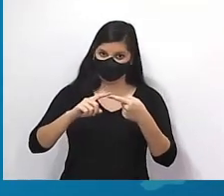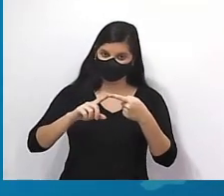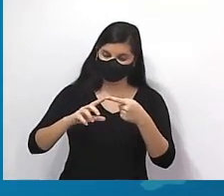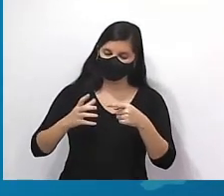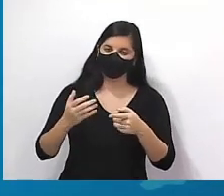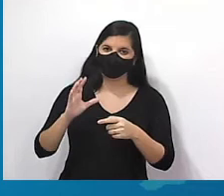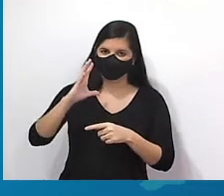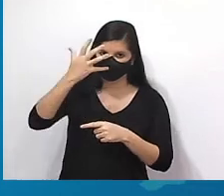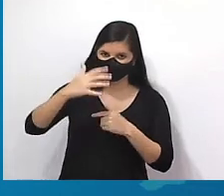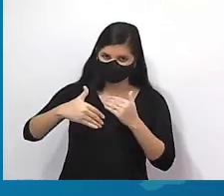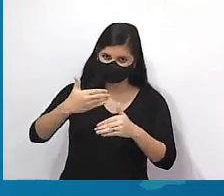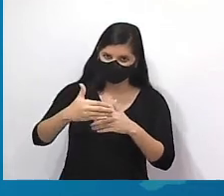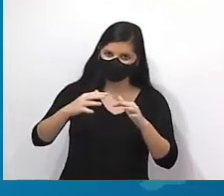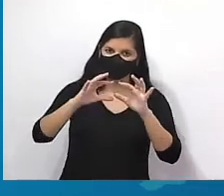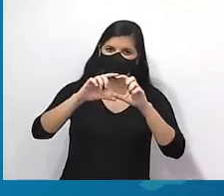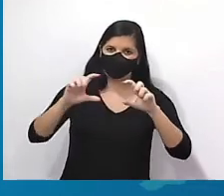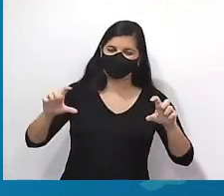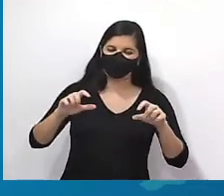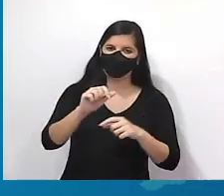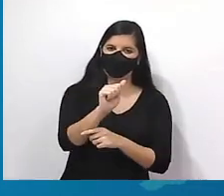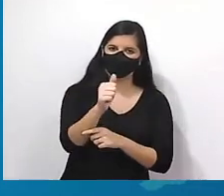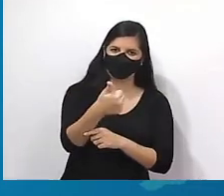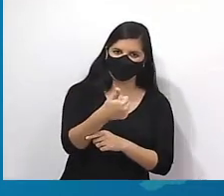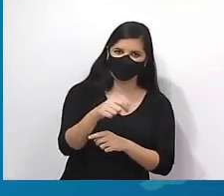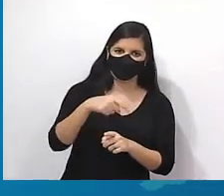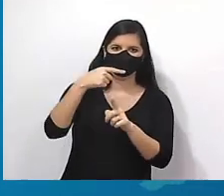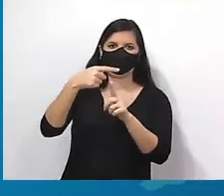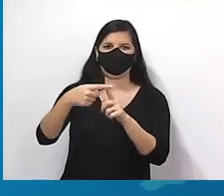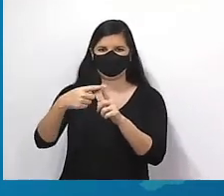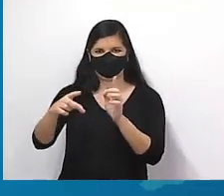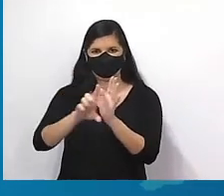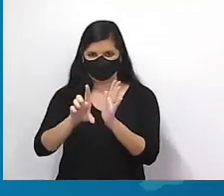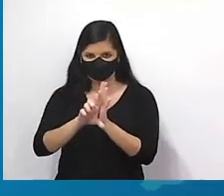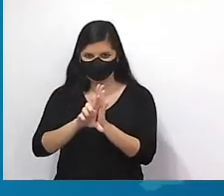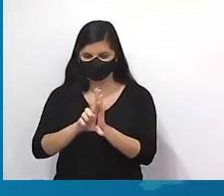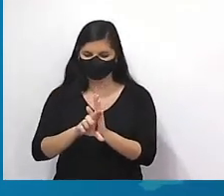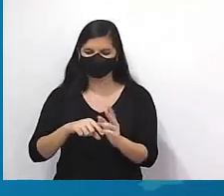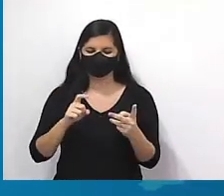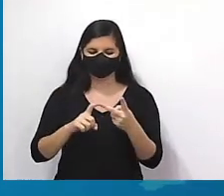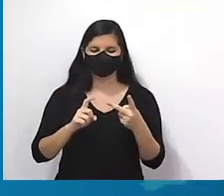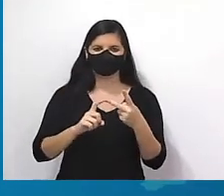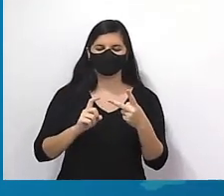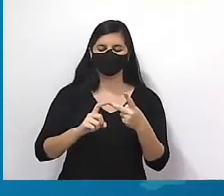recorrência em que eu preciso A1 mais a própria lei de formação. Fechou?